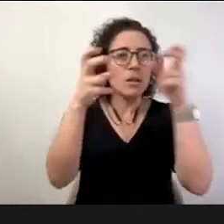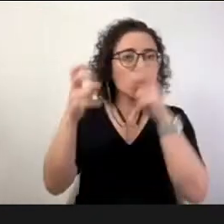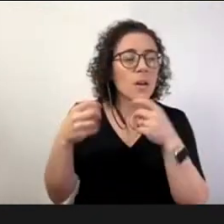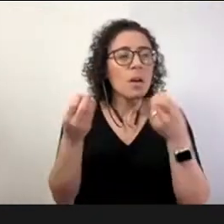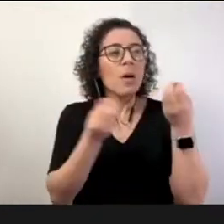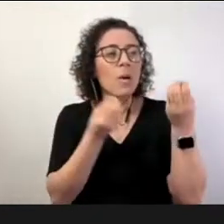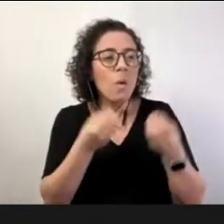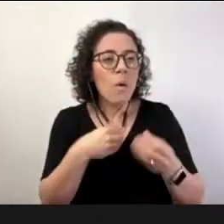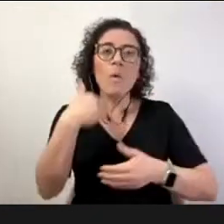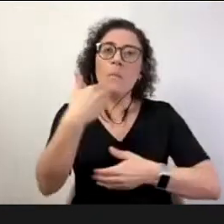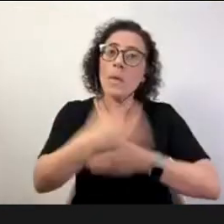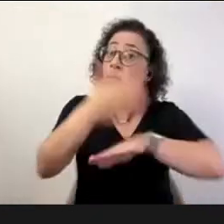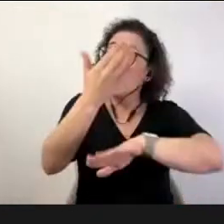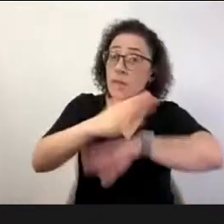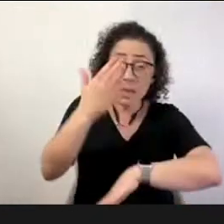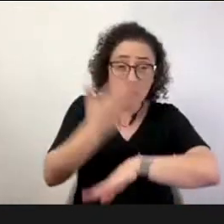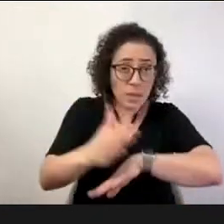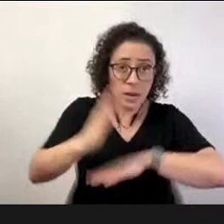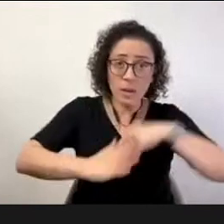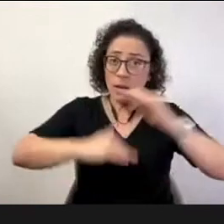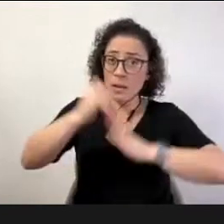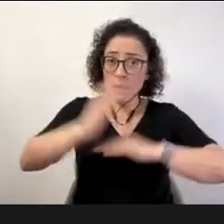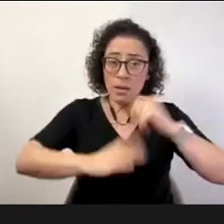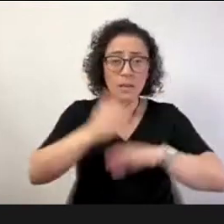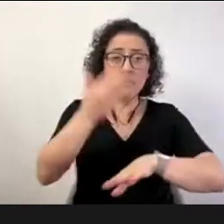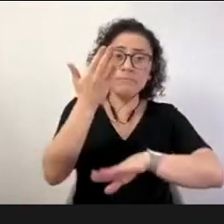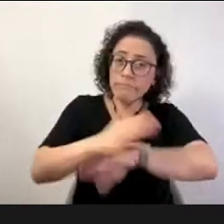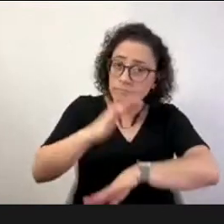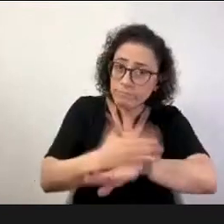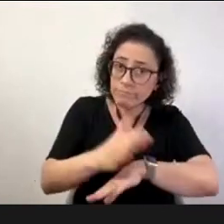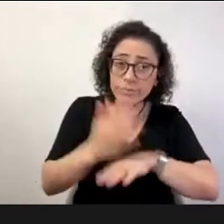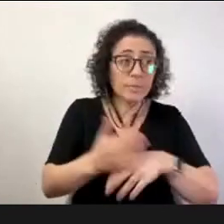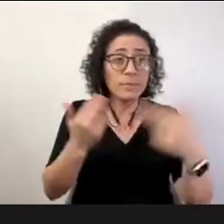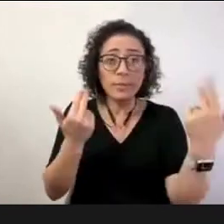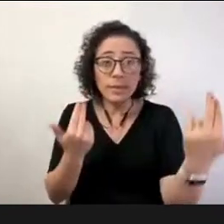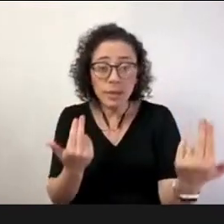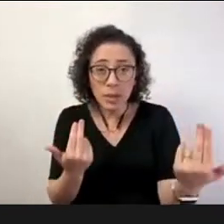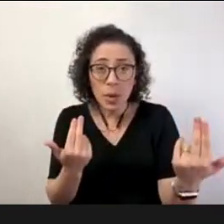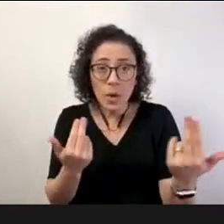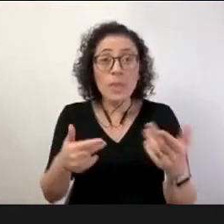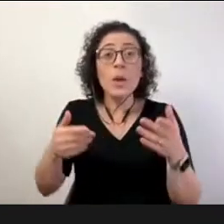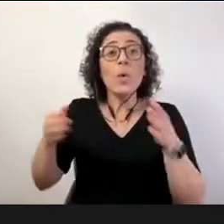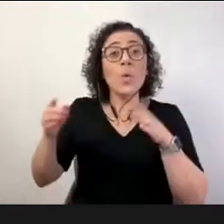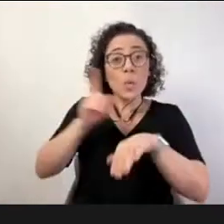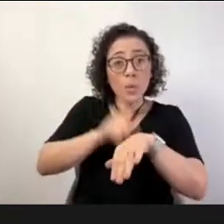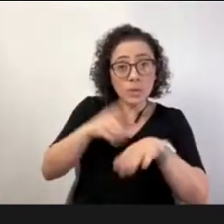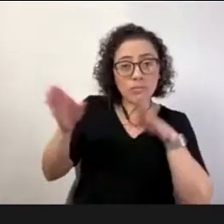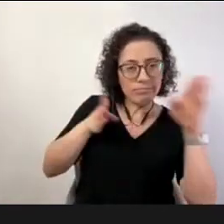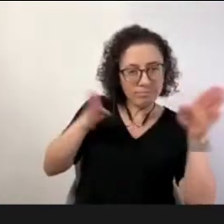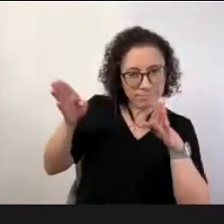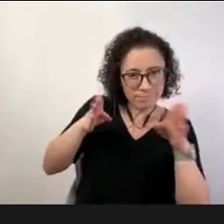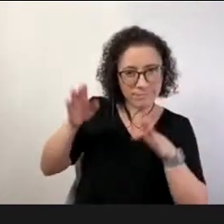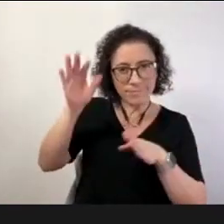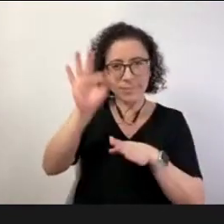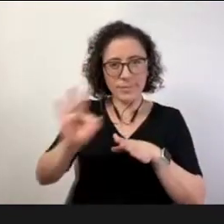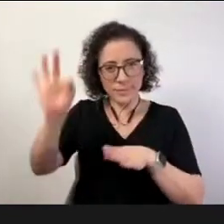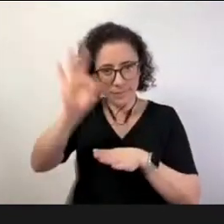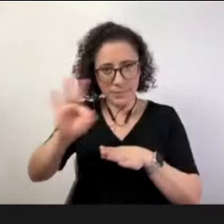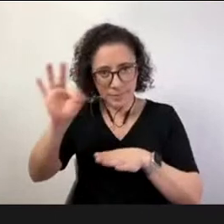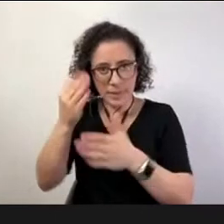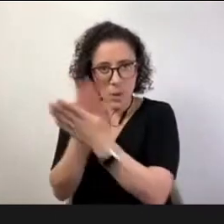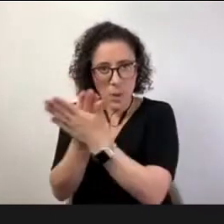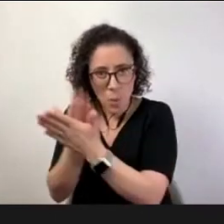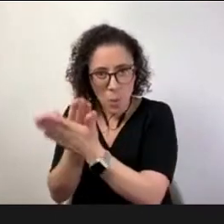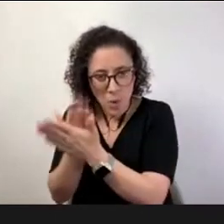sua formação situações semelhantes àquelas que elas vão ter na prática e a